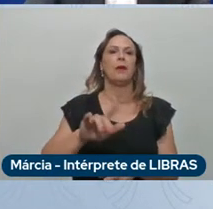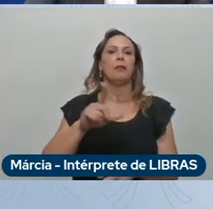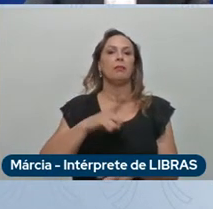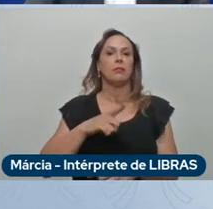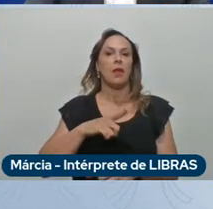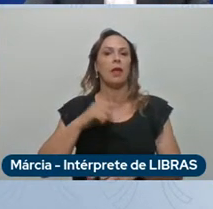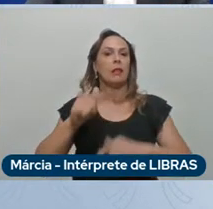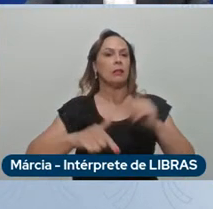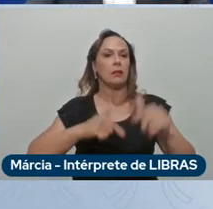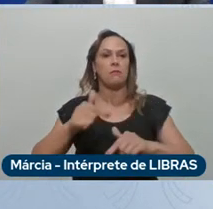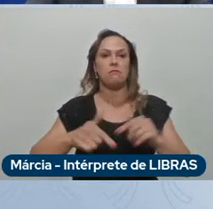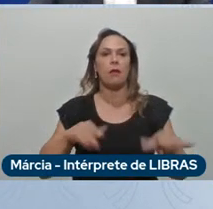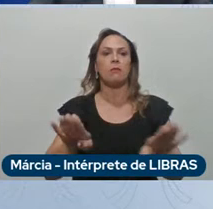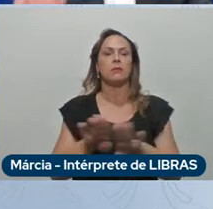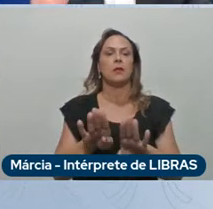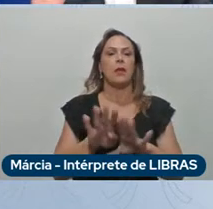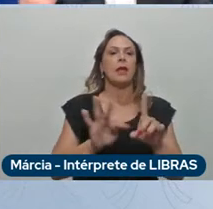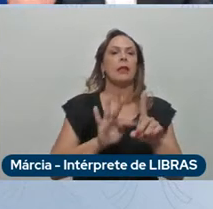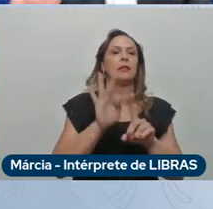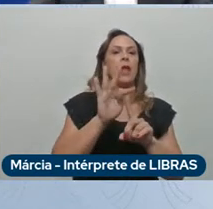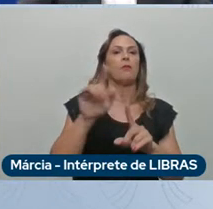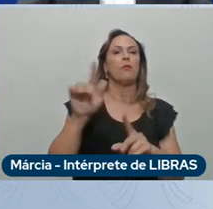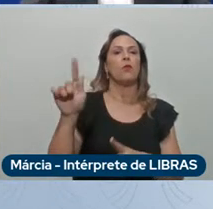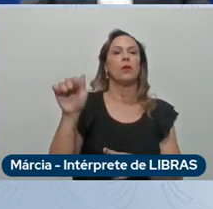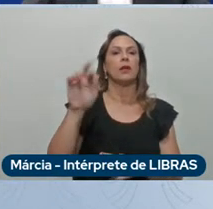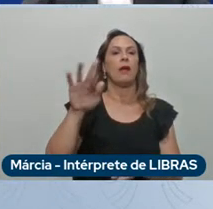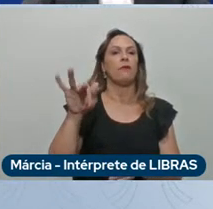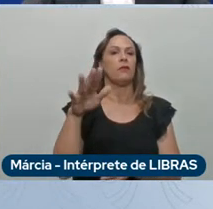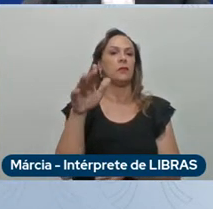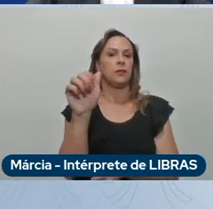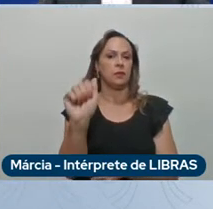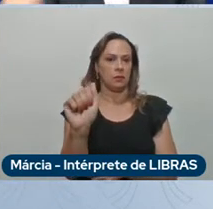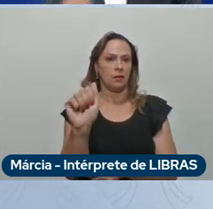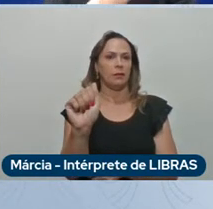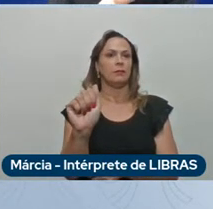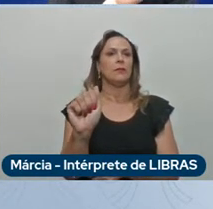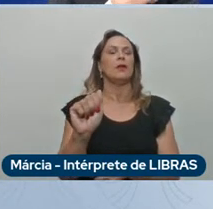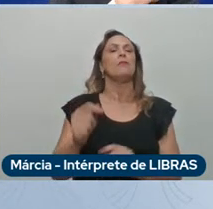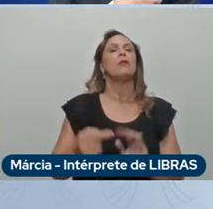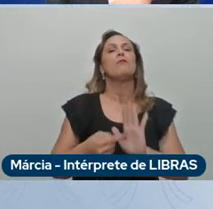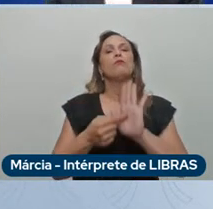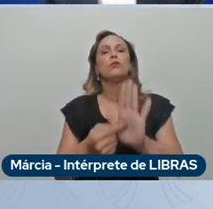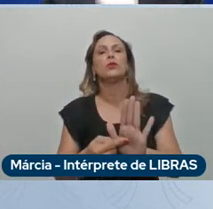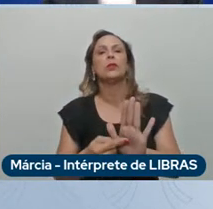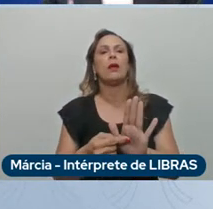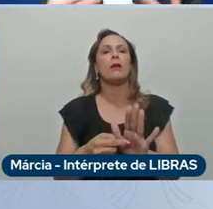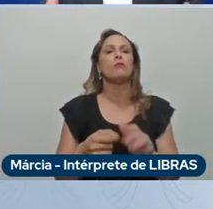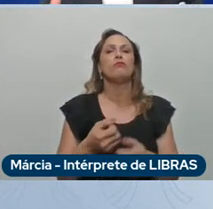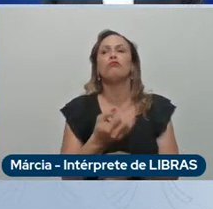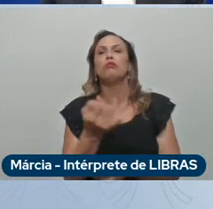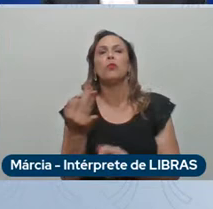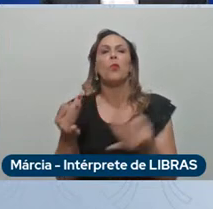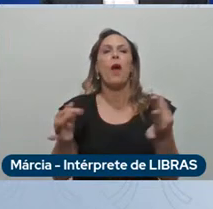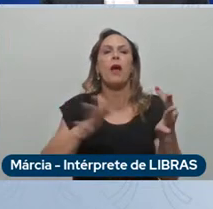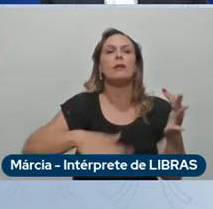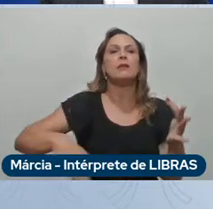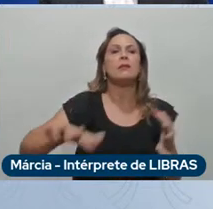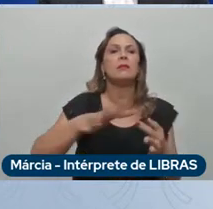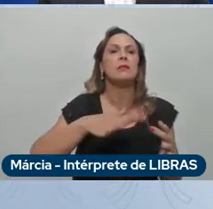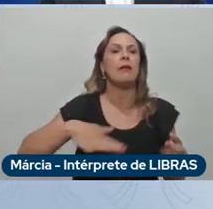termografia para ver nos nossos operadores industriais quais são as áreas musculares de maior